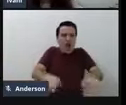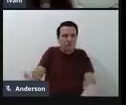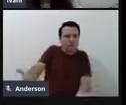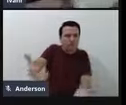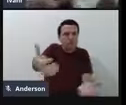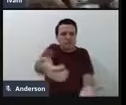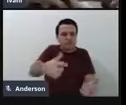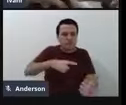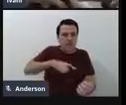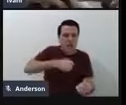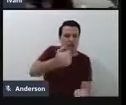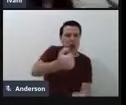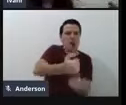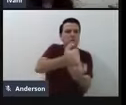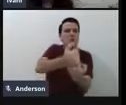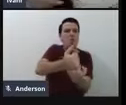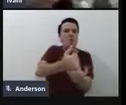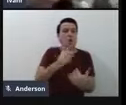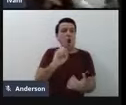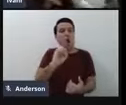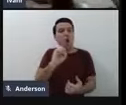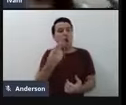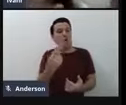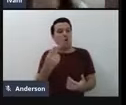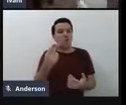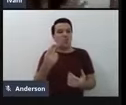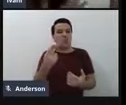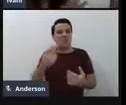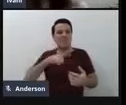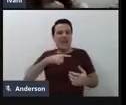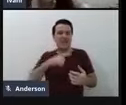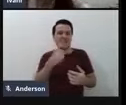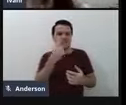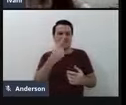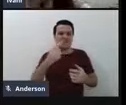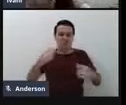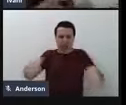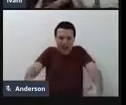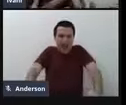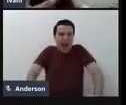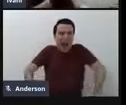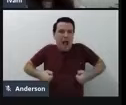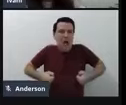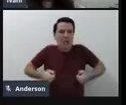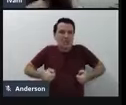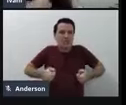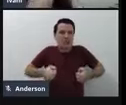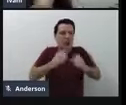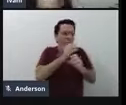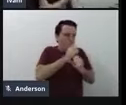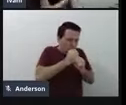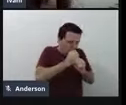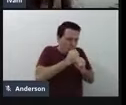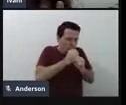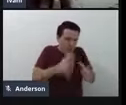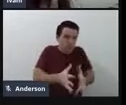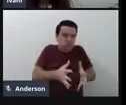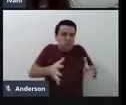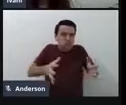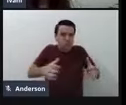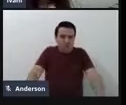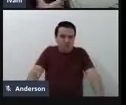numa calça que a gente enche, assim, com apoio, enfim, mas eu percebia que aquela